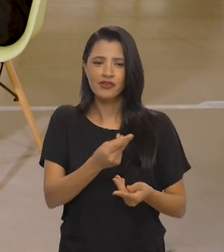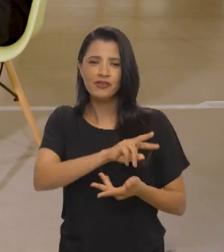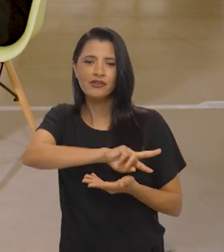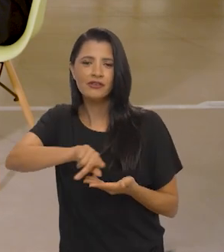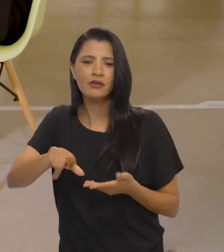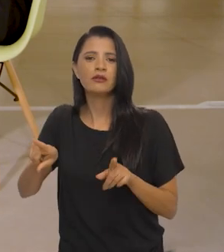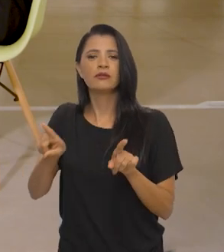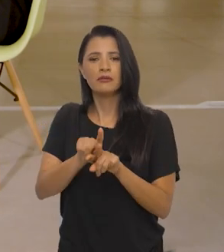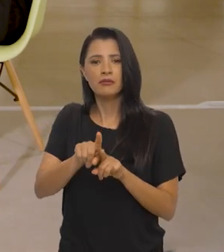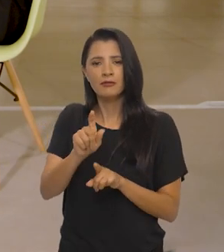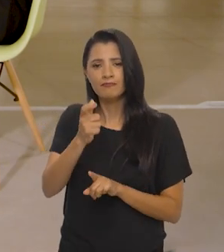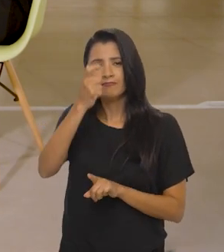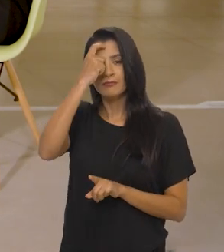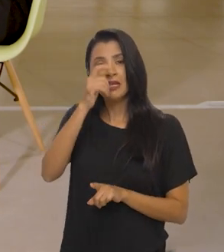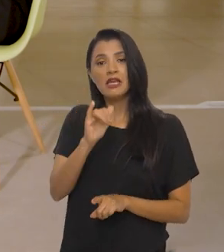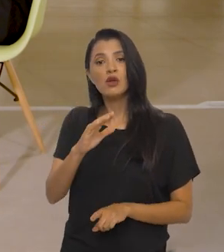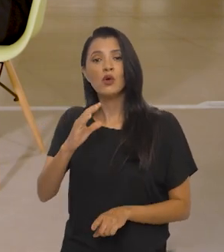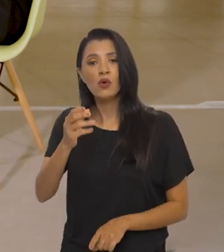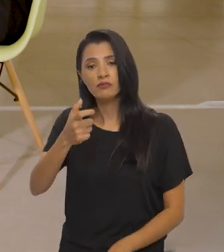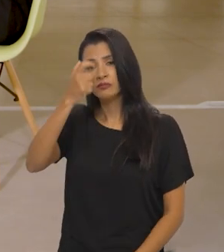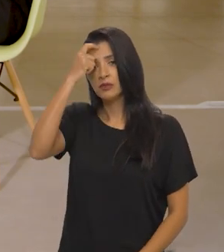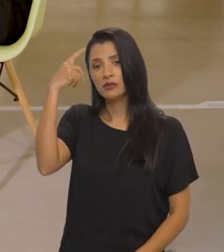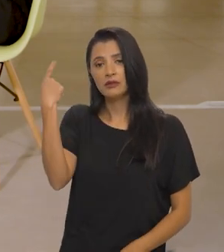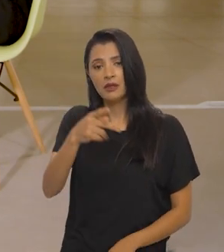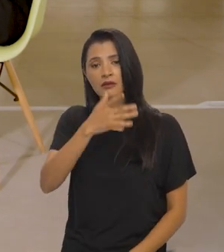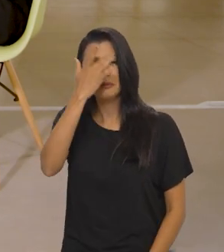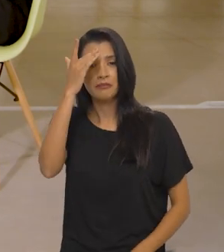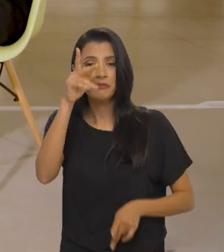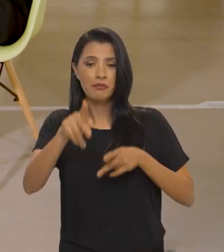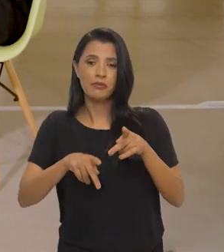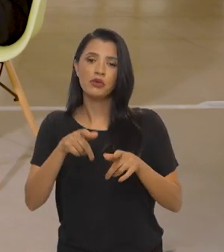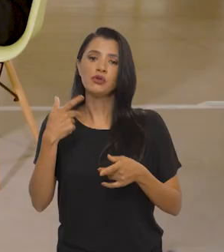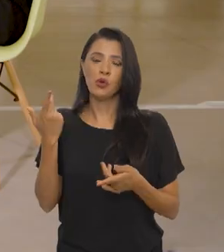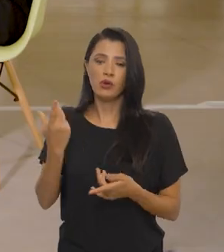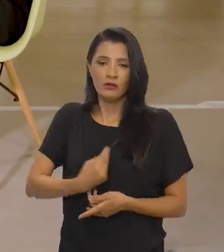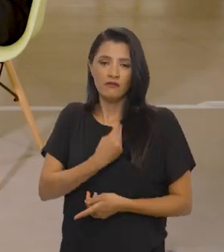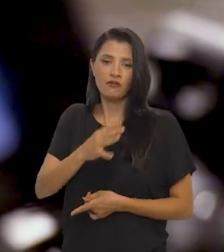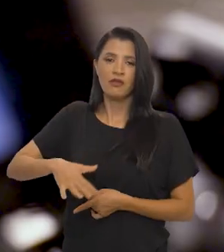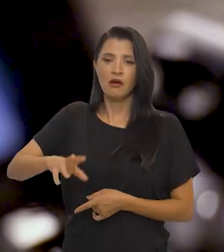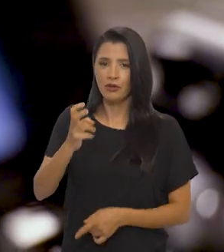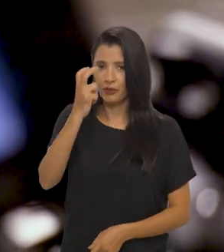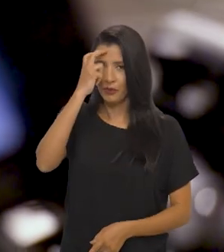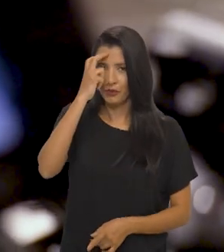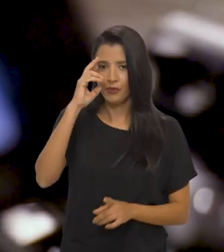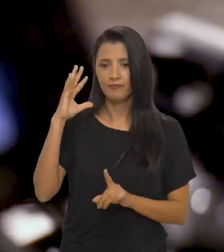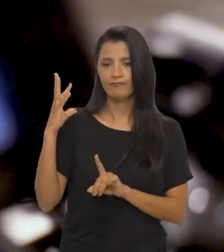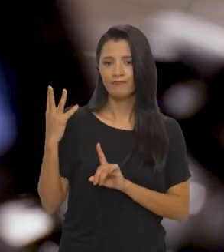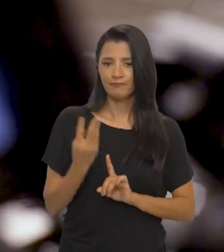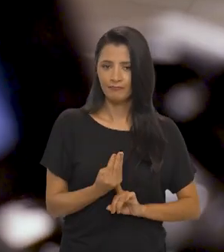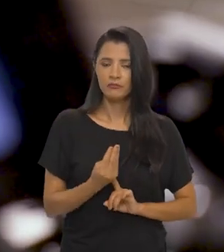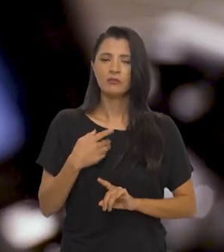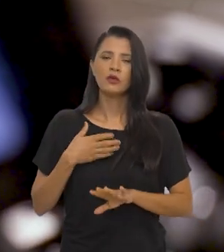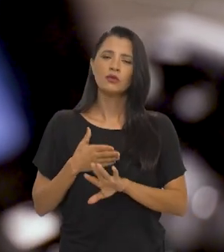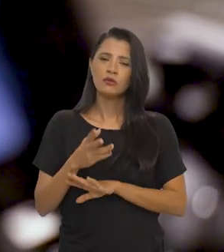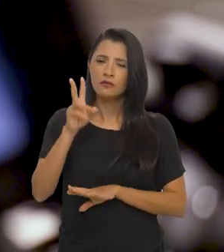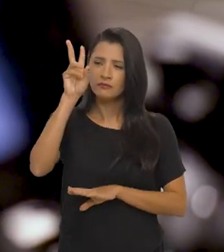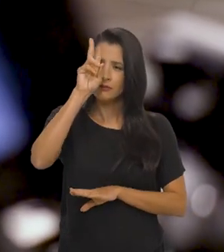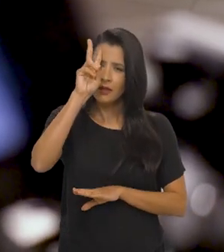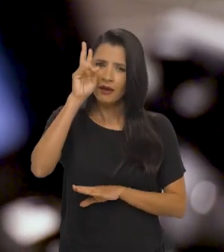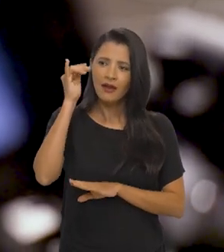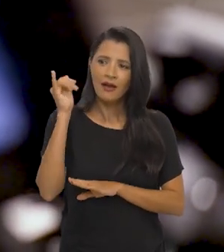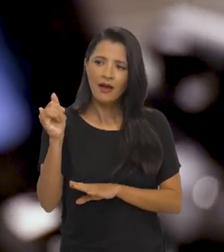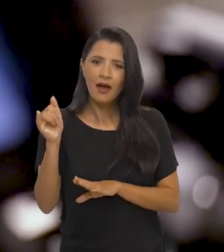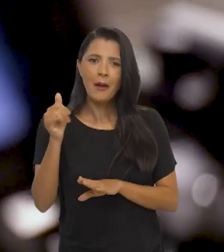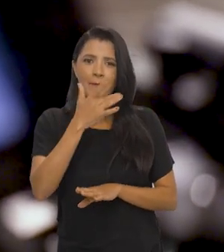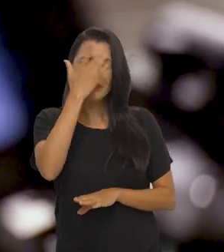artistas, na memória, inclusive no inconsciente coletivo das pessoas que vivem das artes e da cultura. Quando você vai buscar ali